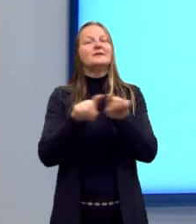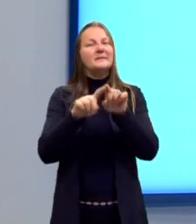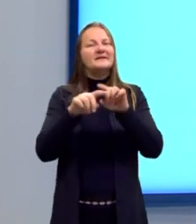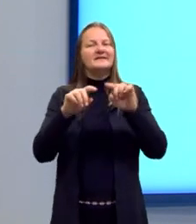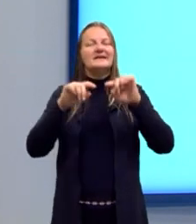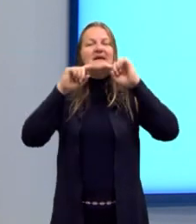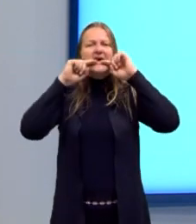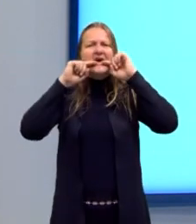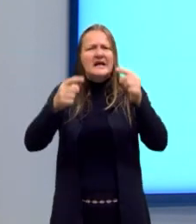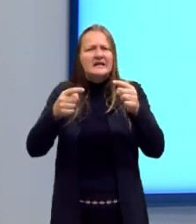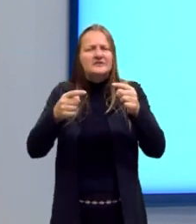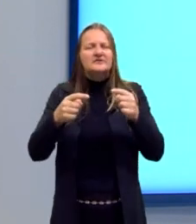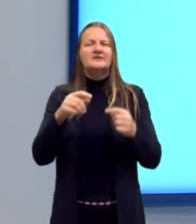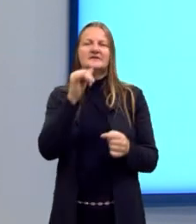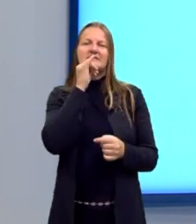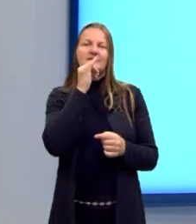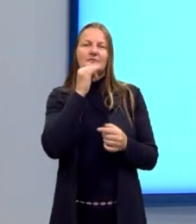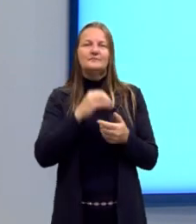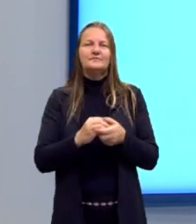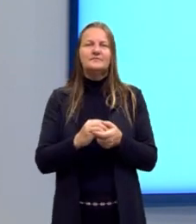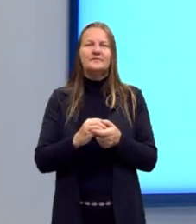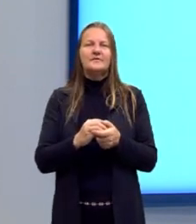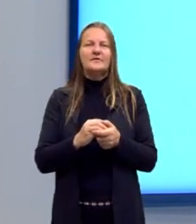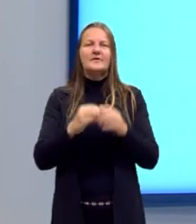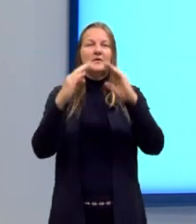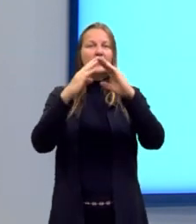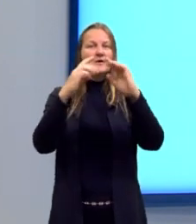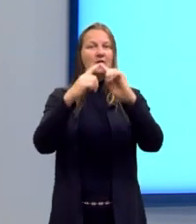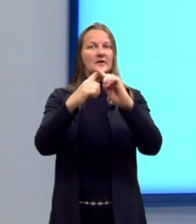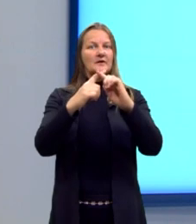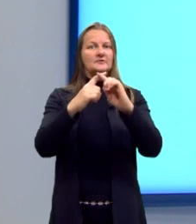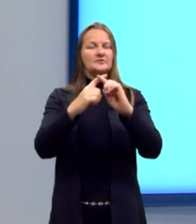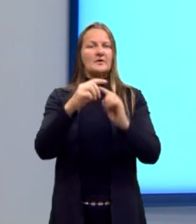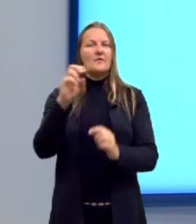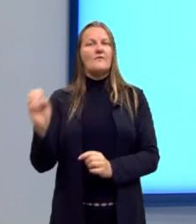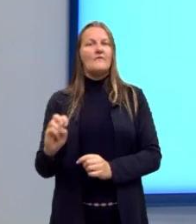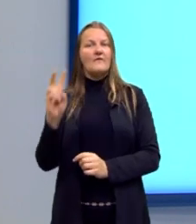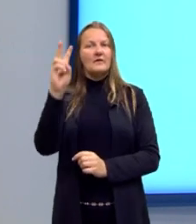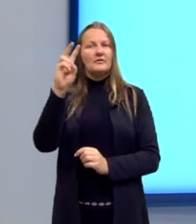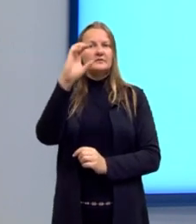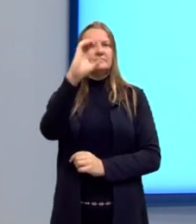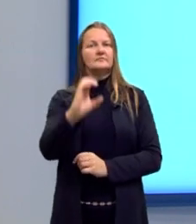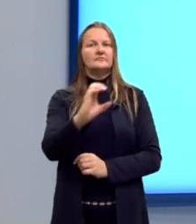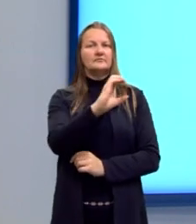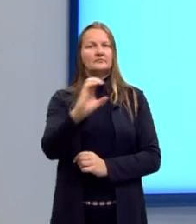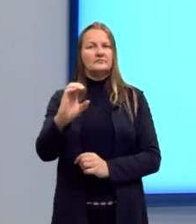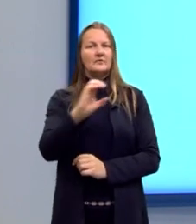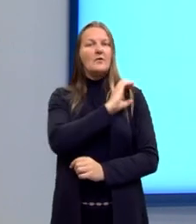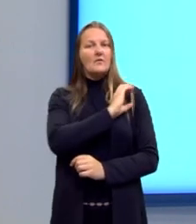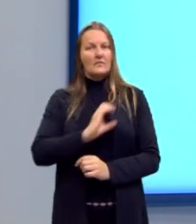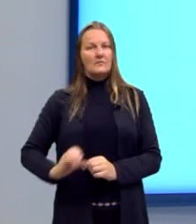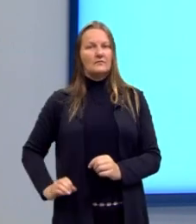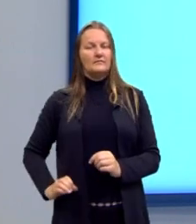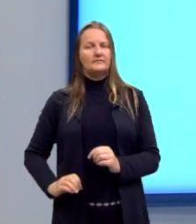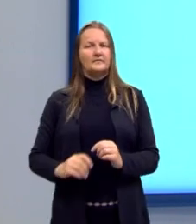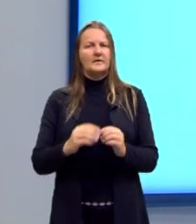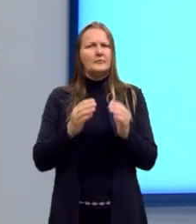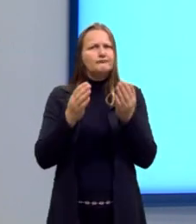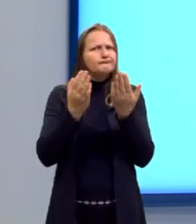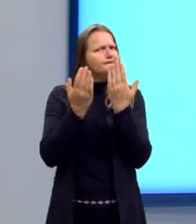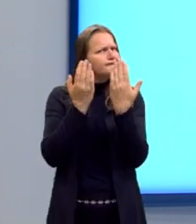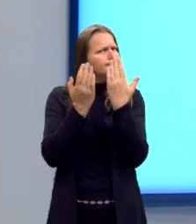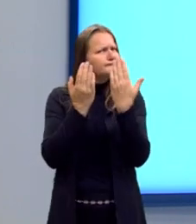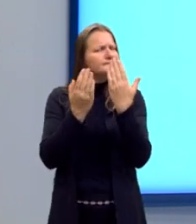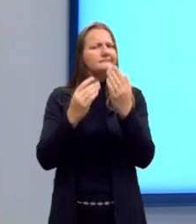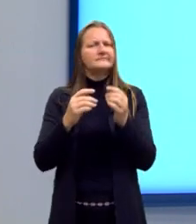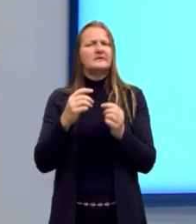à igreja. Os valores cristãos são colocados muito na berlinda e